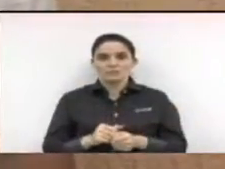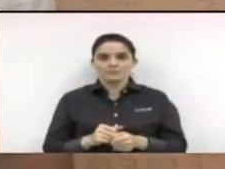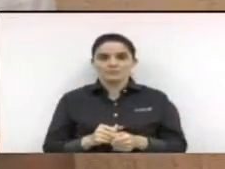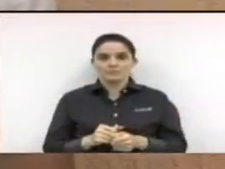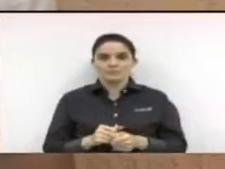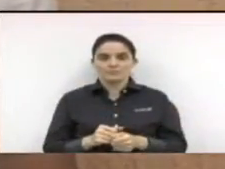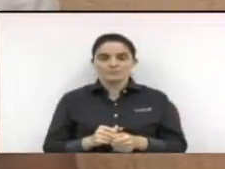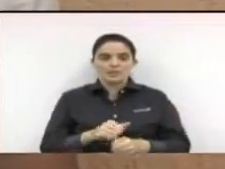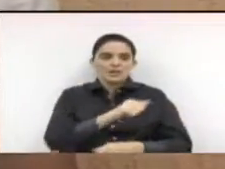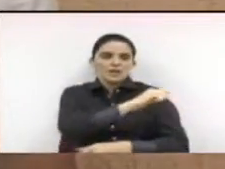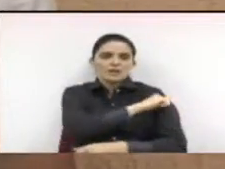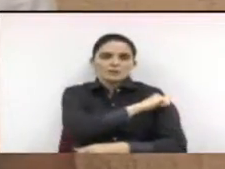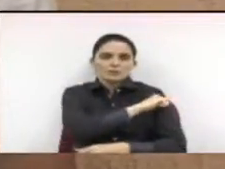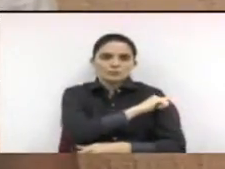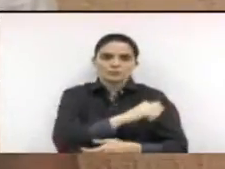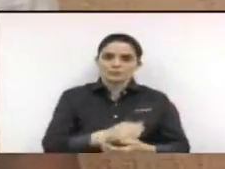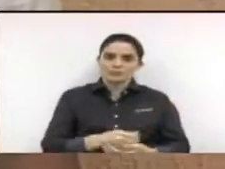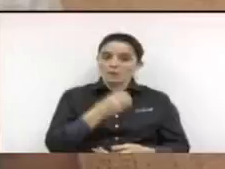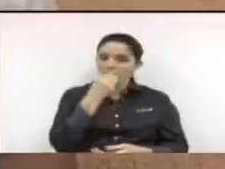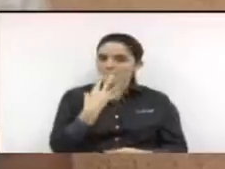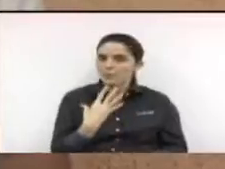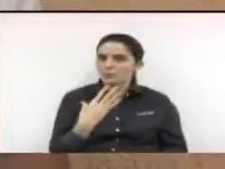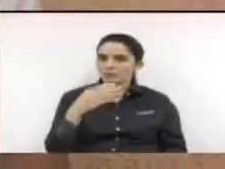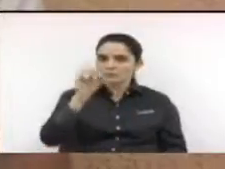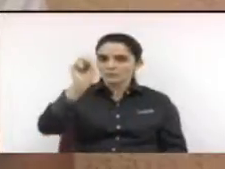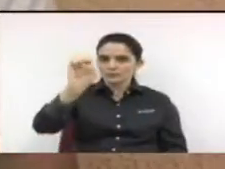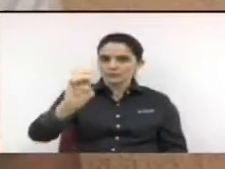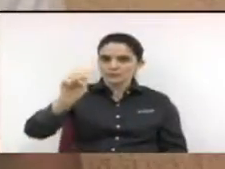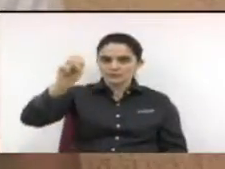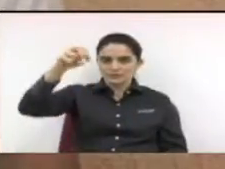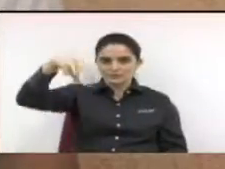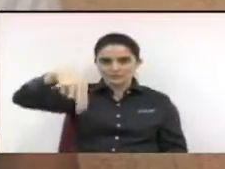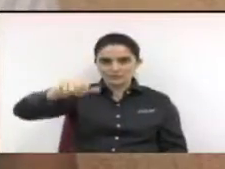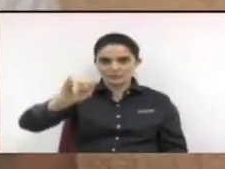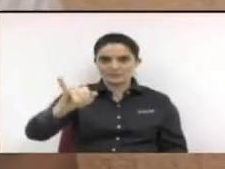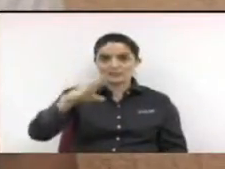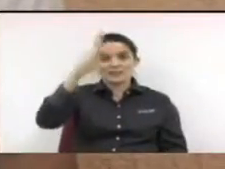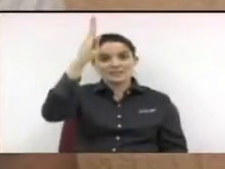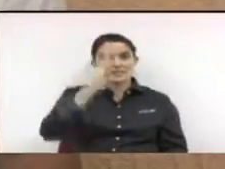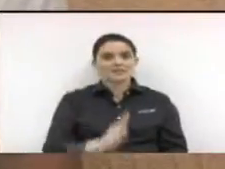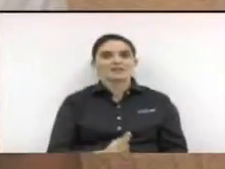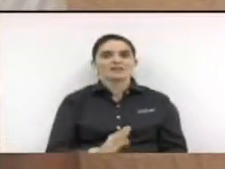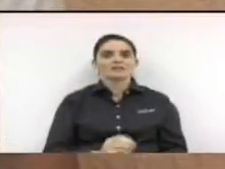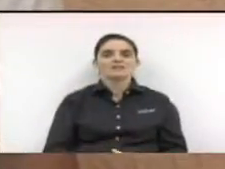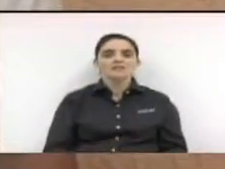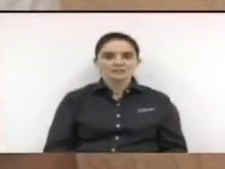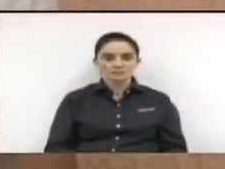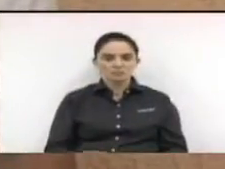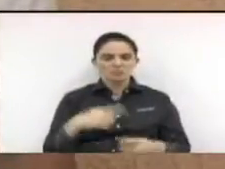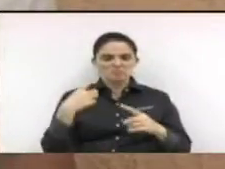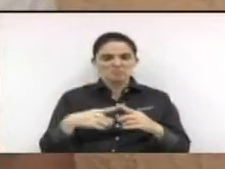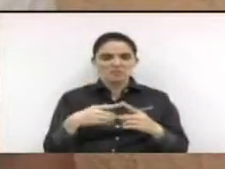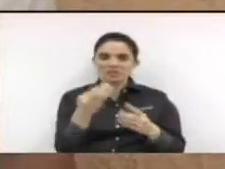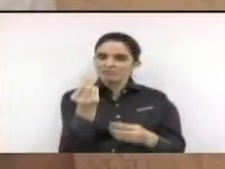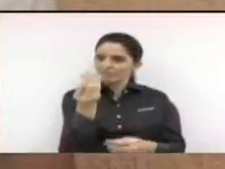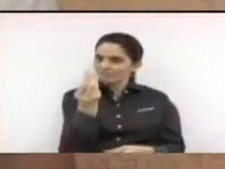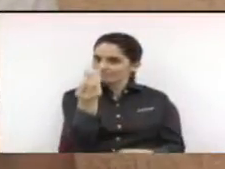Que bom que fosse gratuita a escola Senai, por exemplo, o SESI para todos nós, porque a escola é de qualidade.